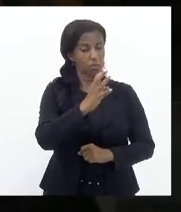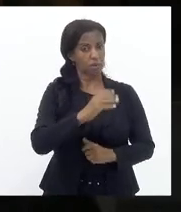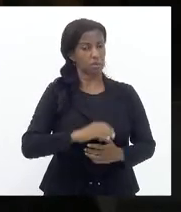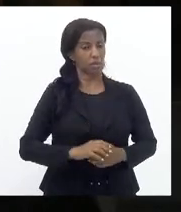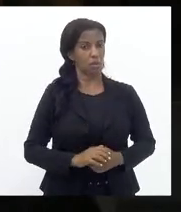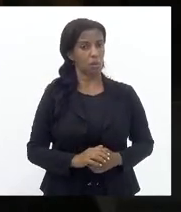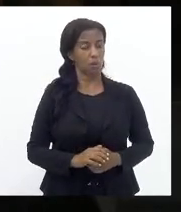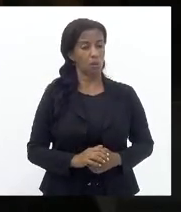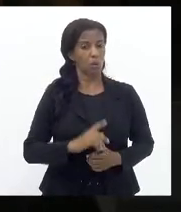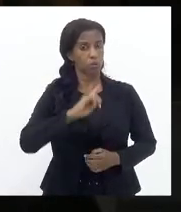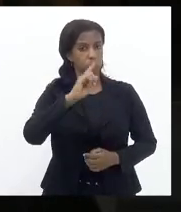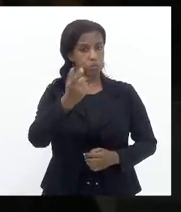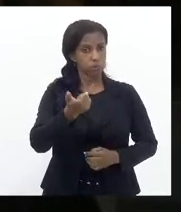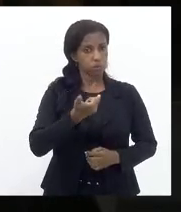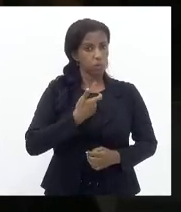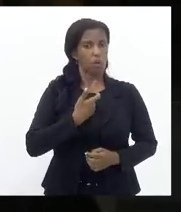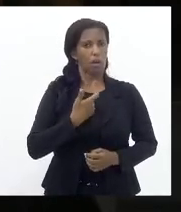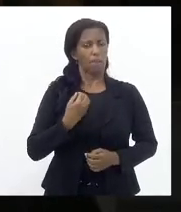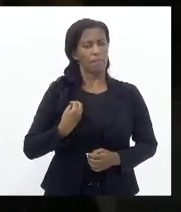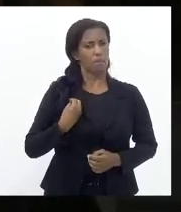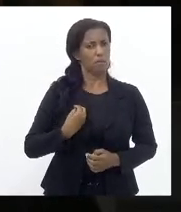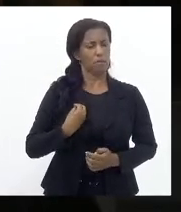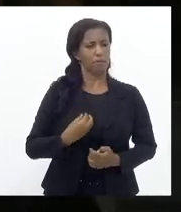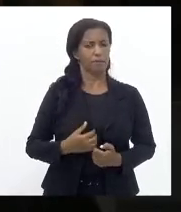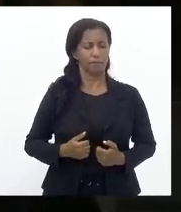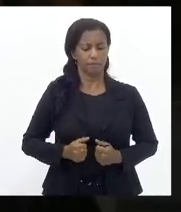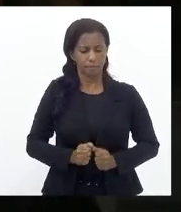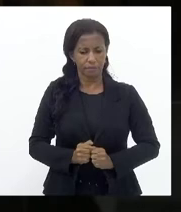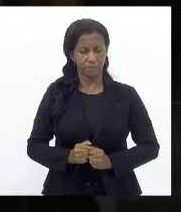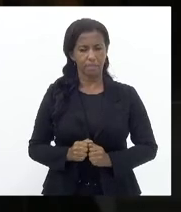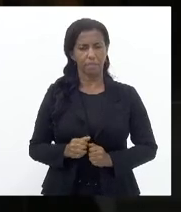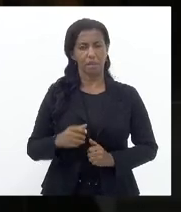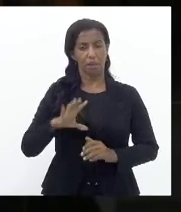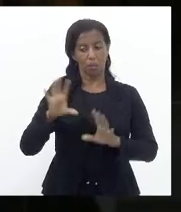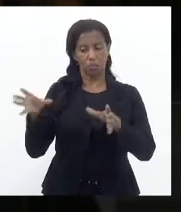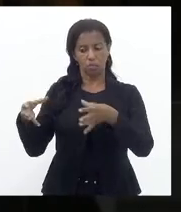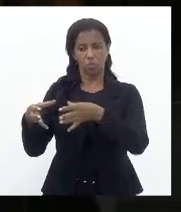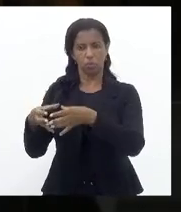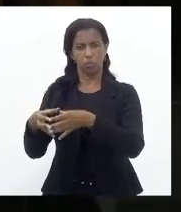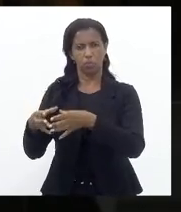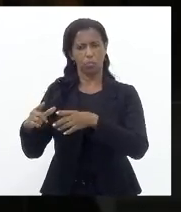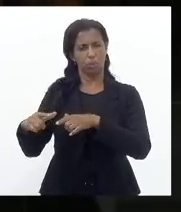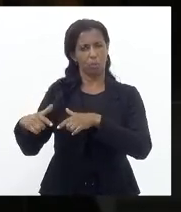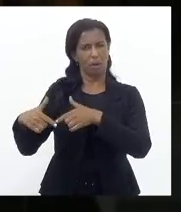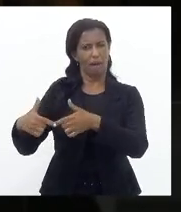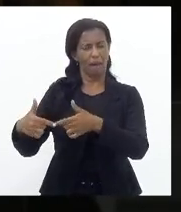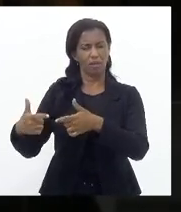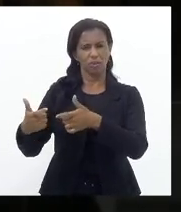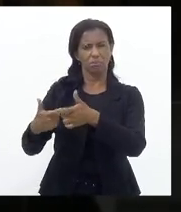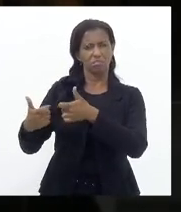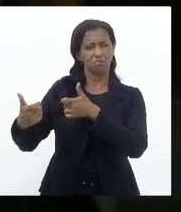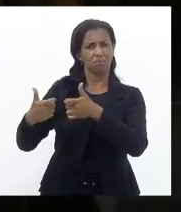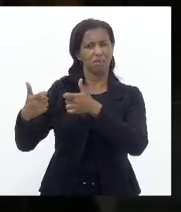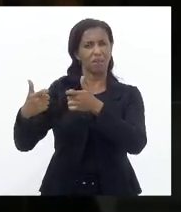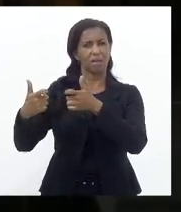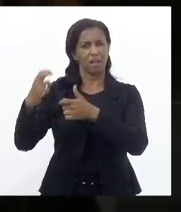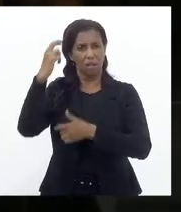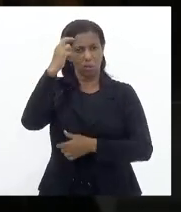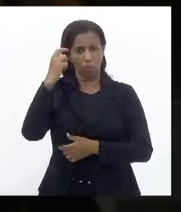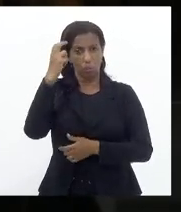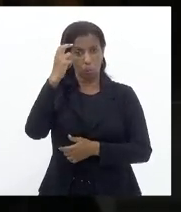Escondida Contra mim Eles agem Coronel Salema No meio Da guerra cultural Que se instalou